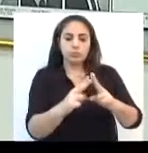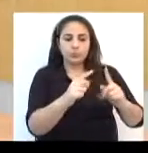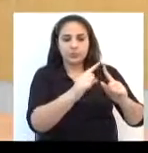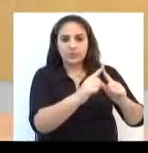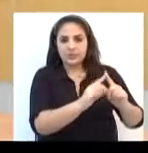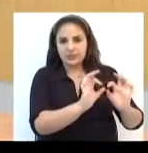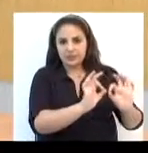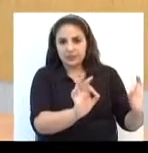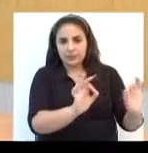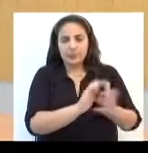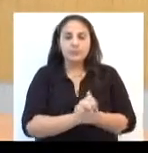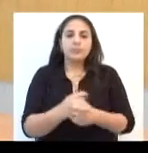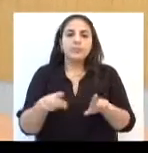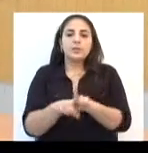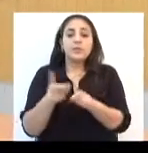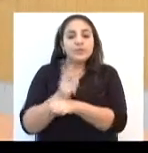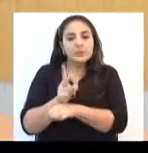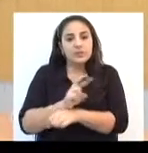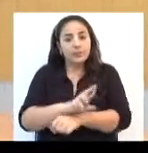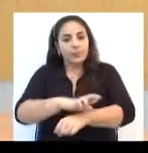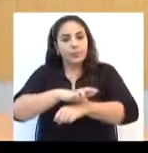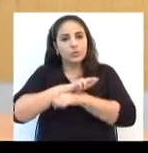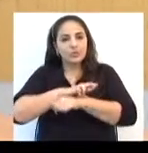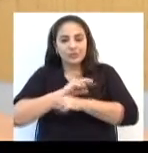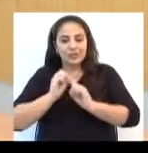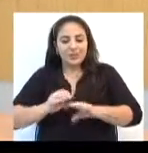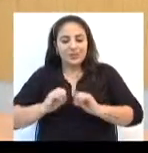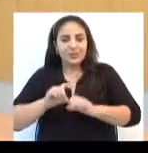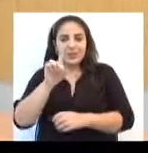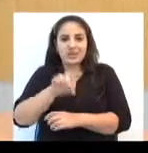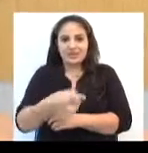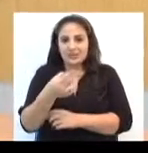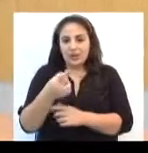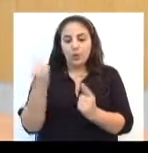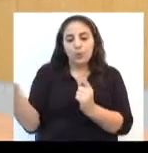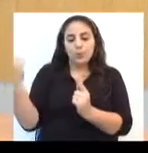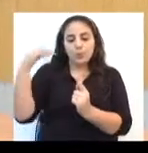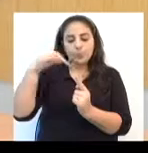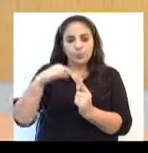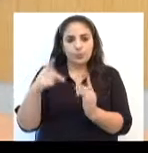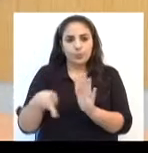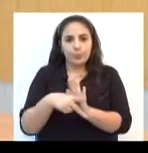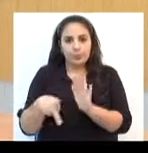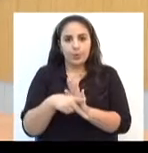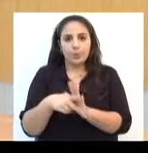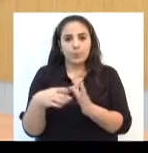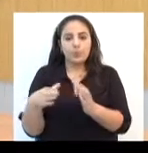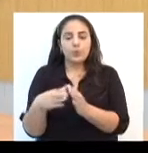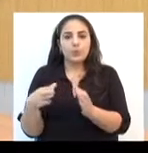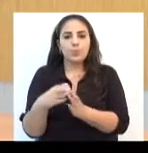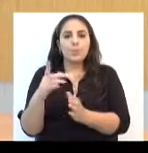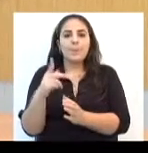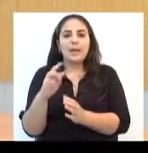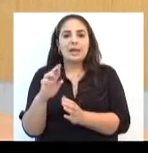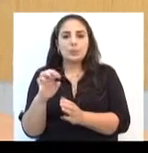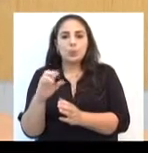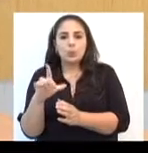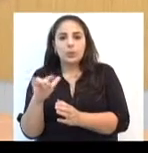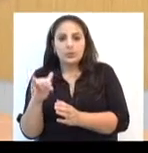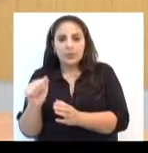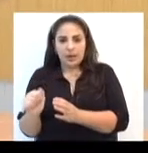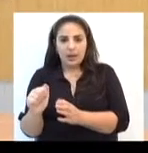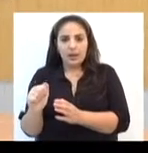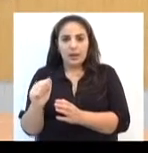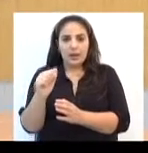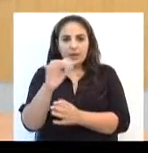nós já temos. Fiscalizar, proteger e educar. Estes são os objetivos da Patrulha Ambiental Mirim,